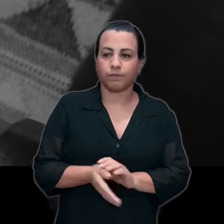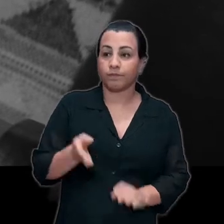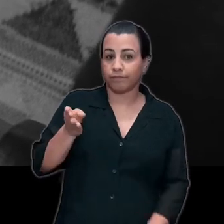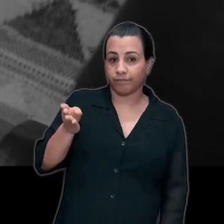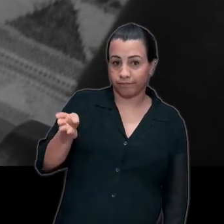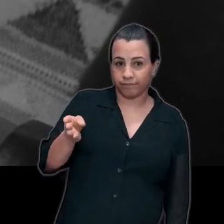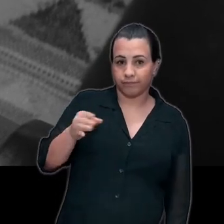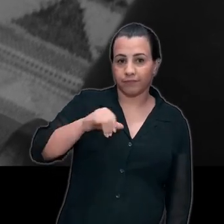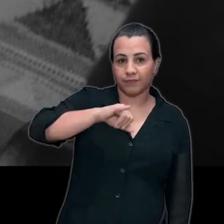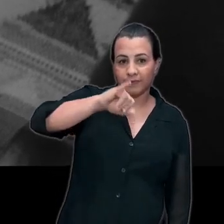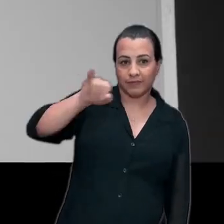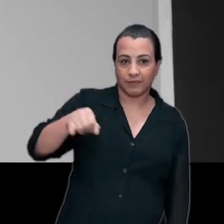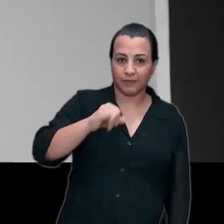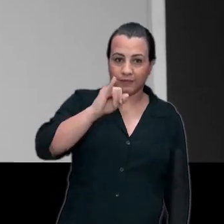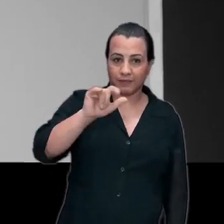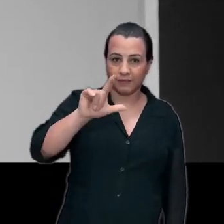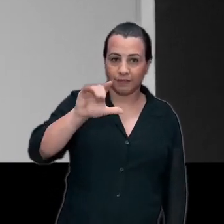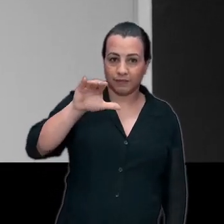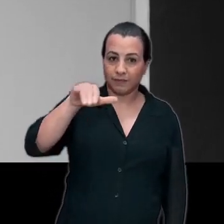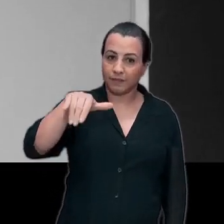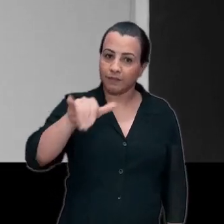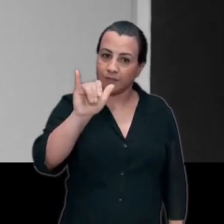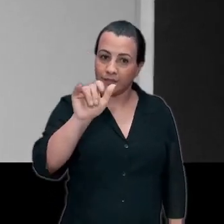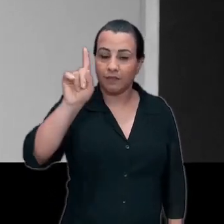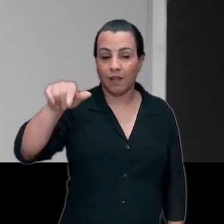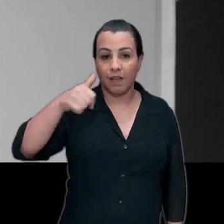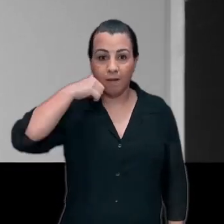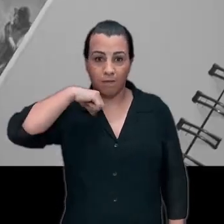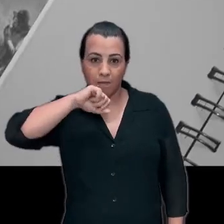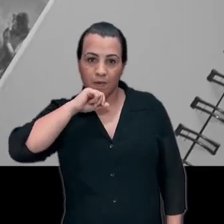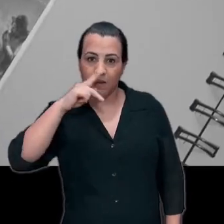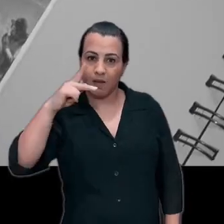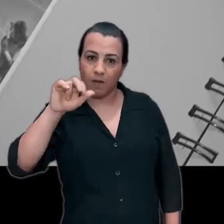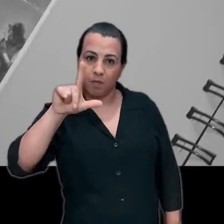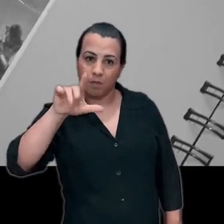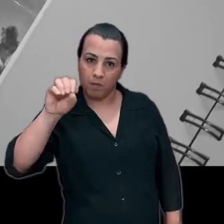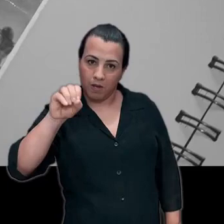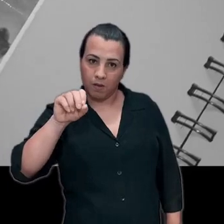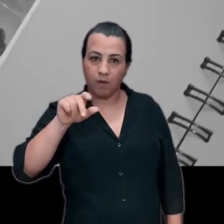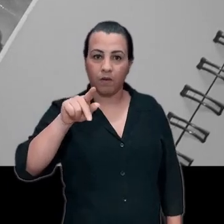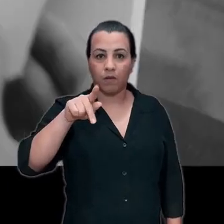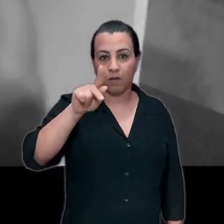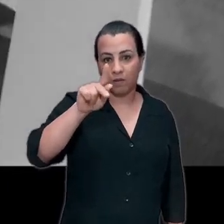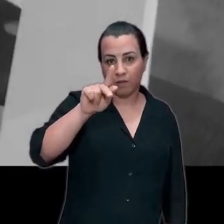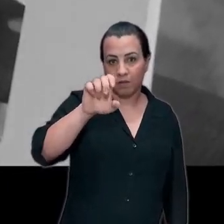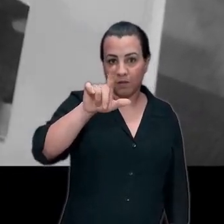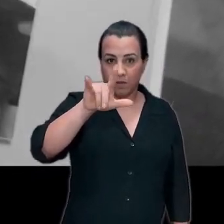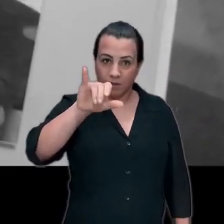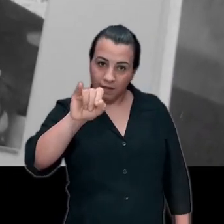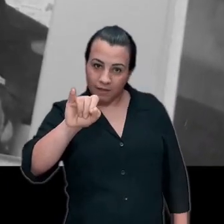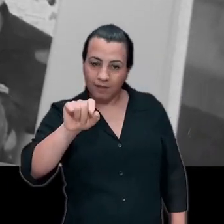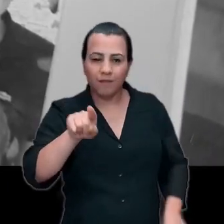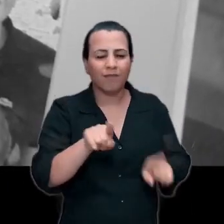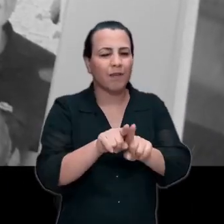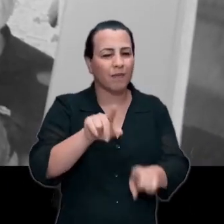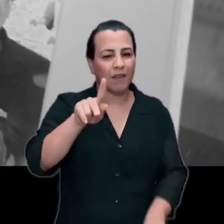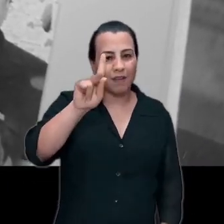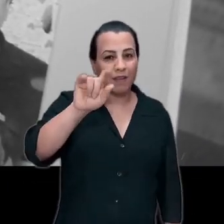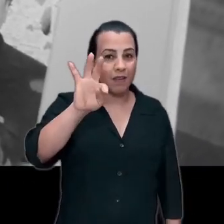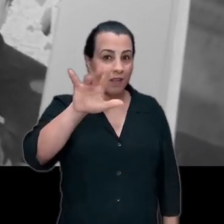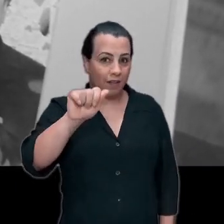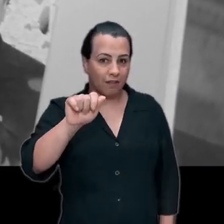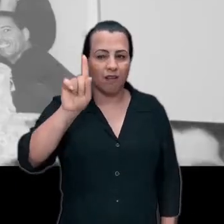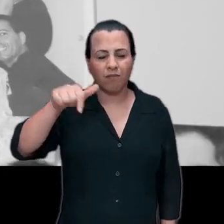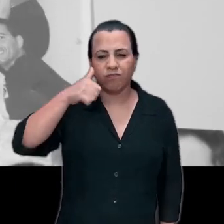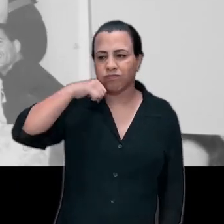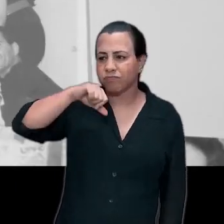Eu nasci aqui em Curitiba mesmo, cidade que escolhi para construir a minha família, para criar os meus três filhos e para tocar a minha empresa de bolos, onde eu